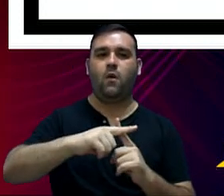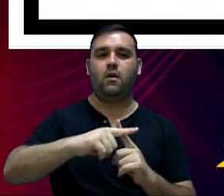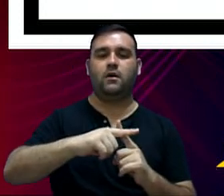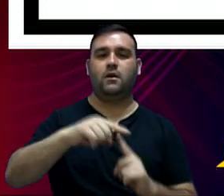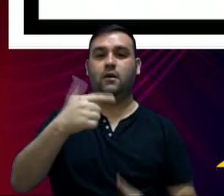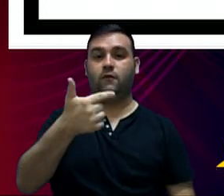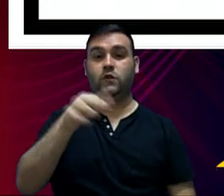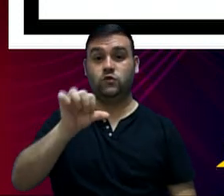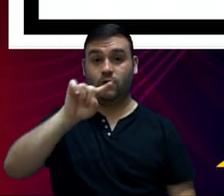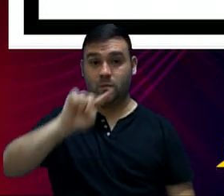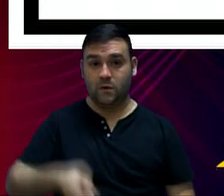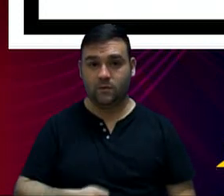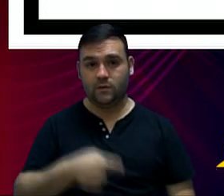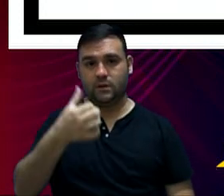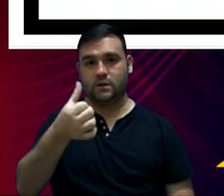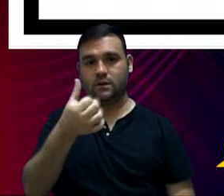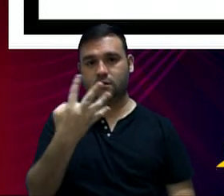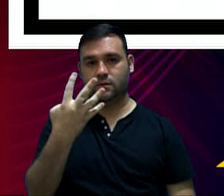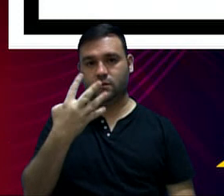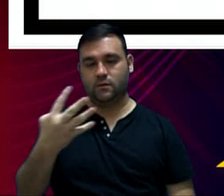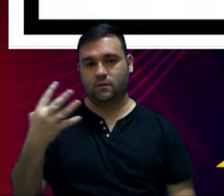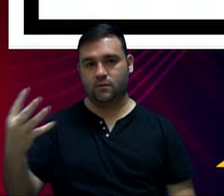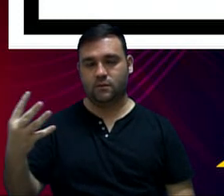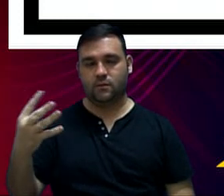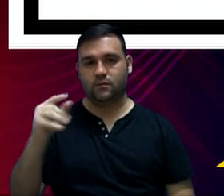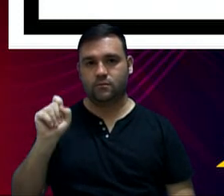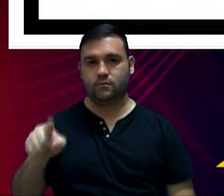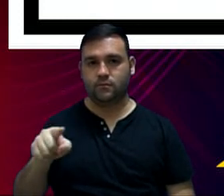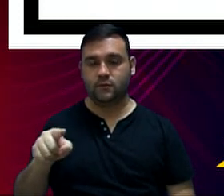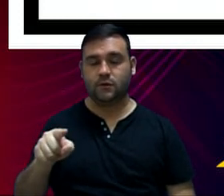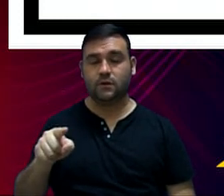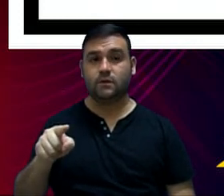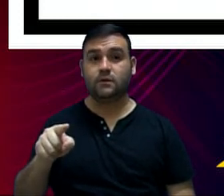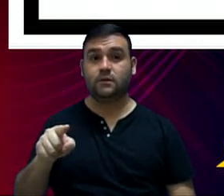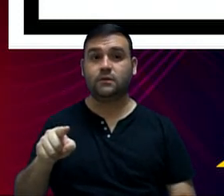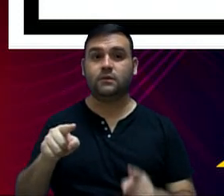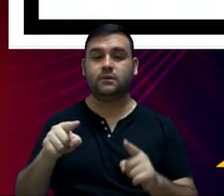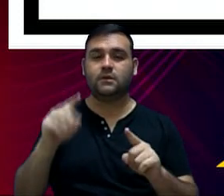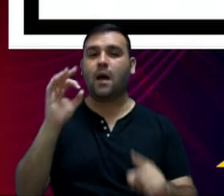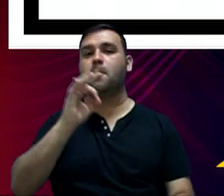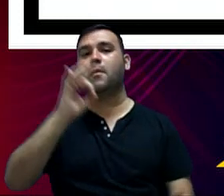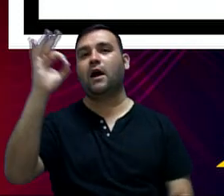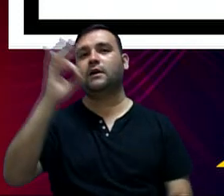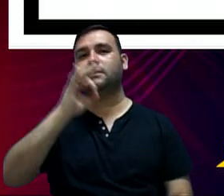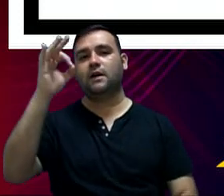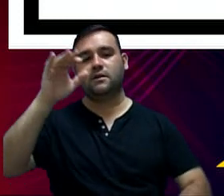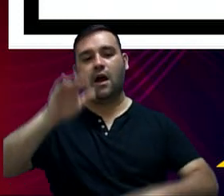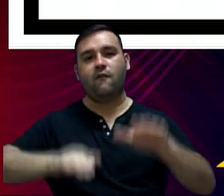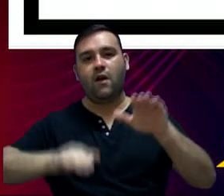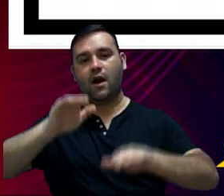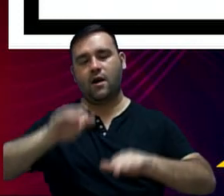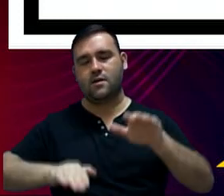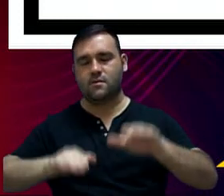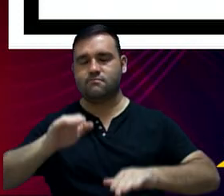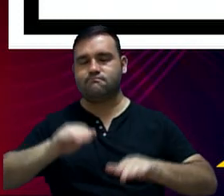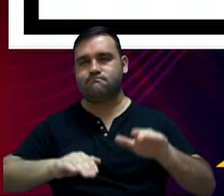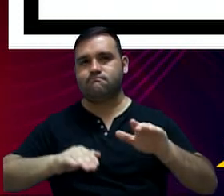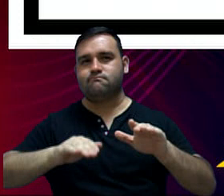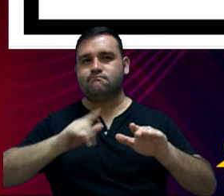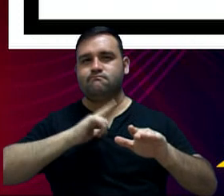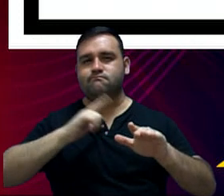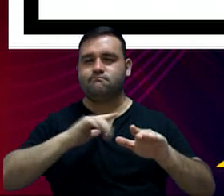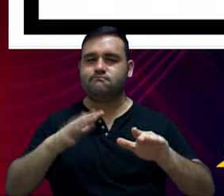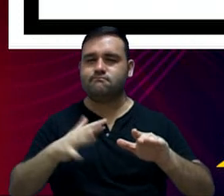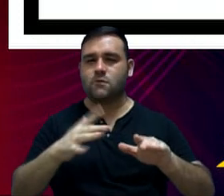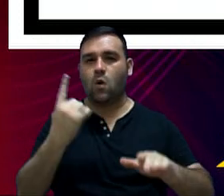de R$ 29,644,000, e, em percentual, uma variação nominal de um